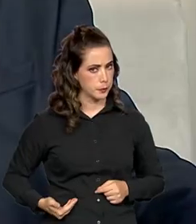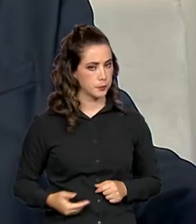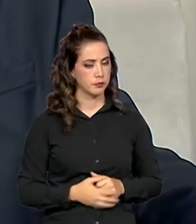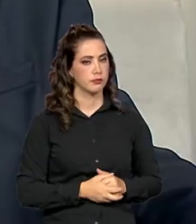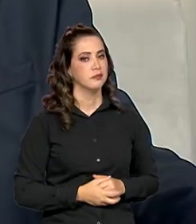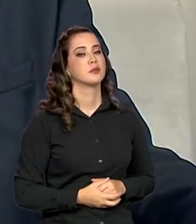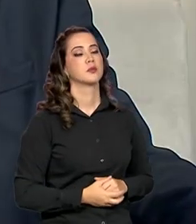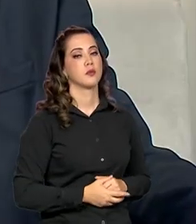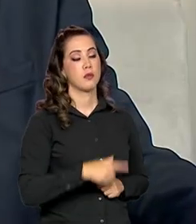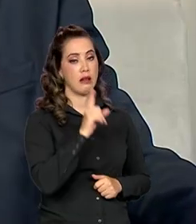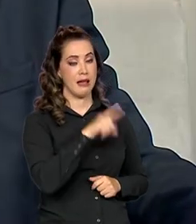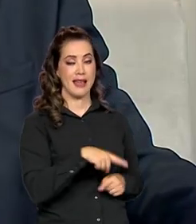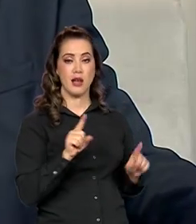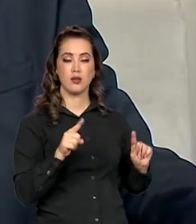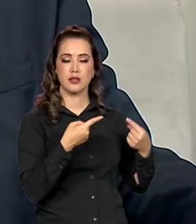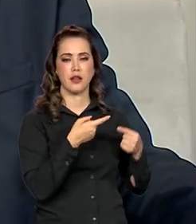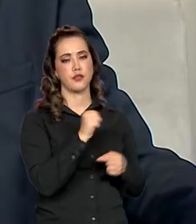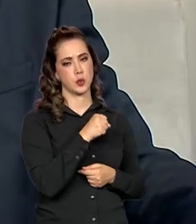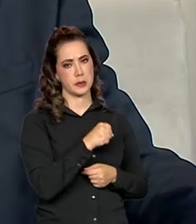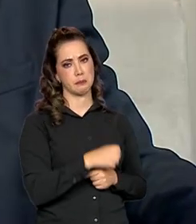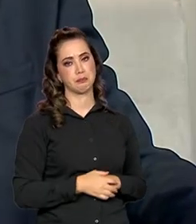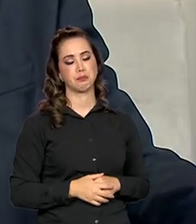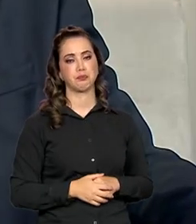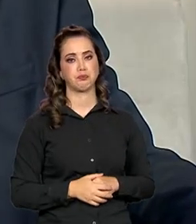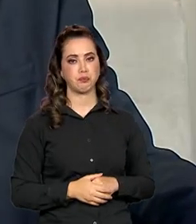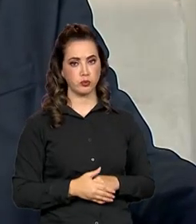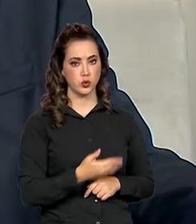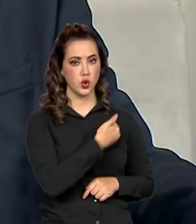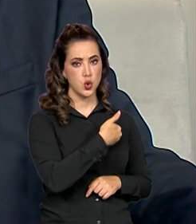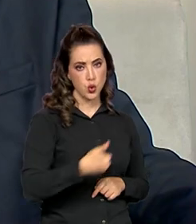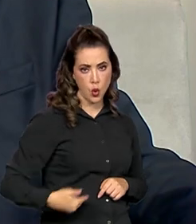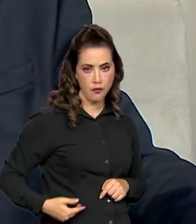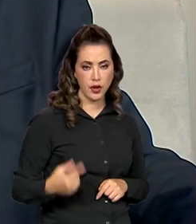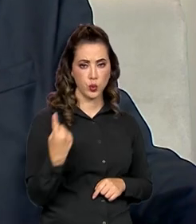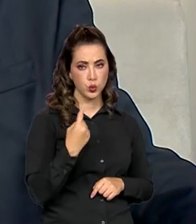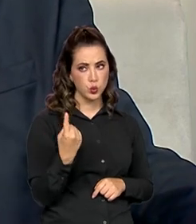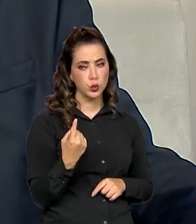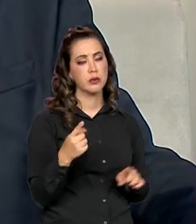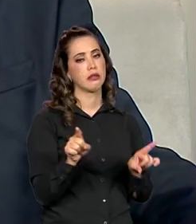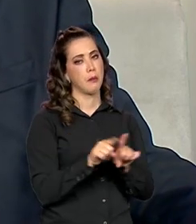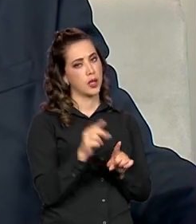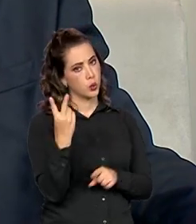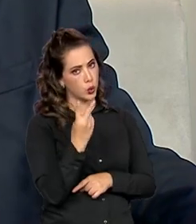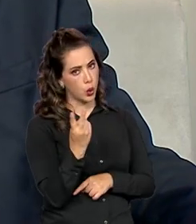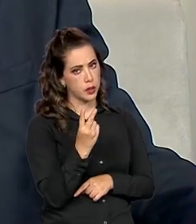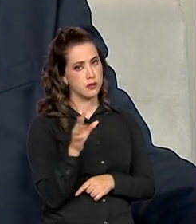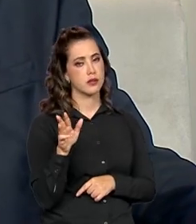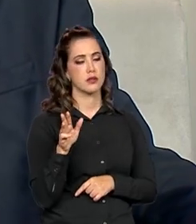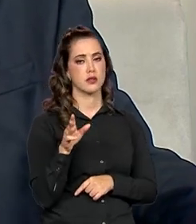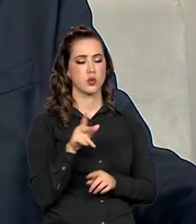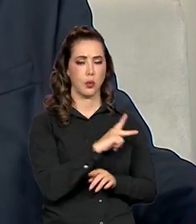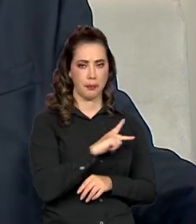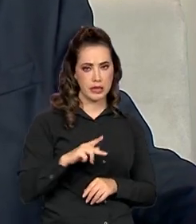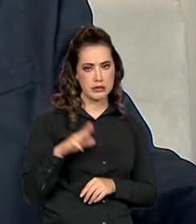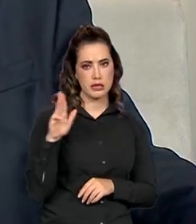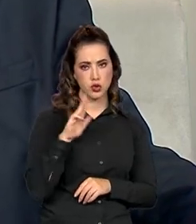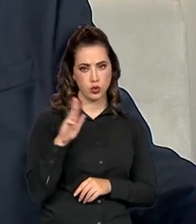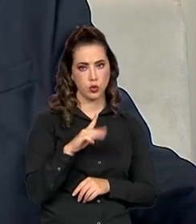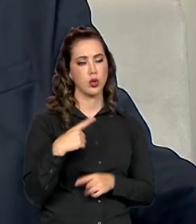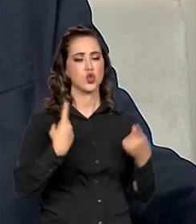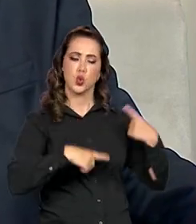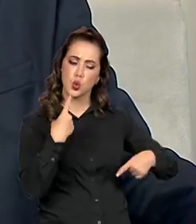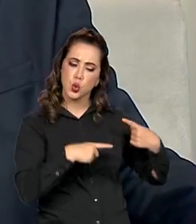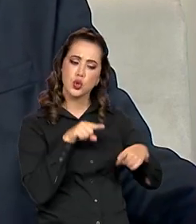É um desafio. No governo do Lula, primeiro e segundo governo do presidente Lula, nós trabalhamos muito essa temática. Inclusive,